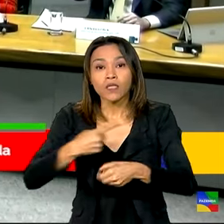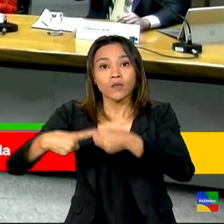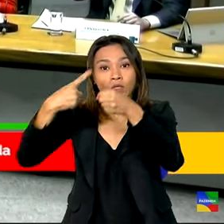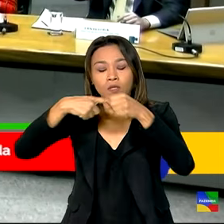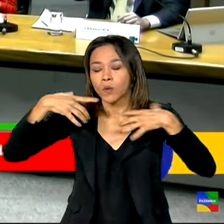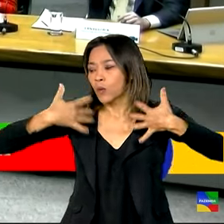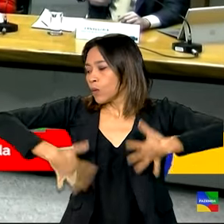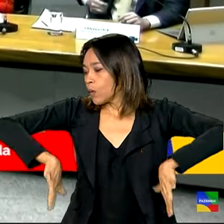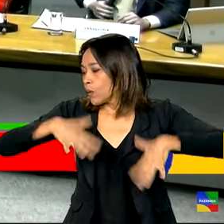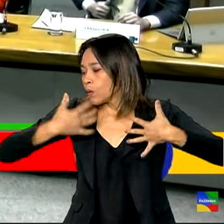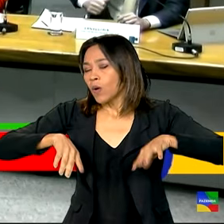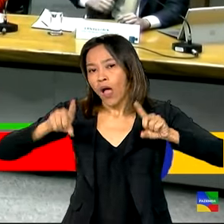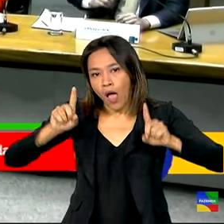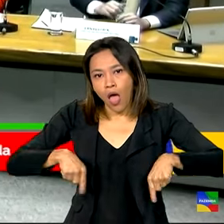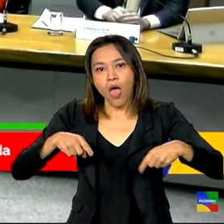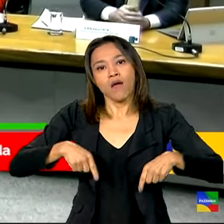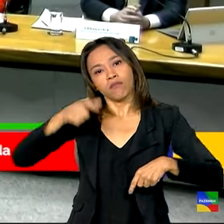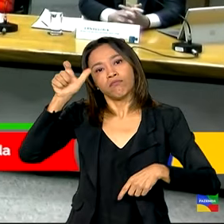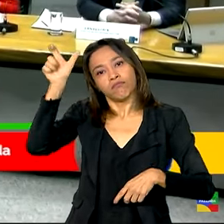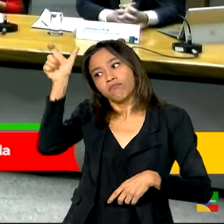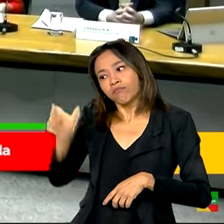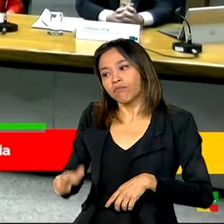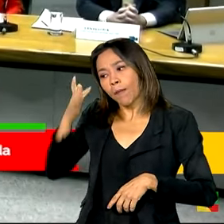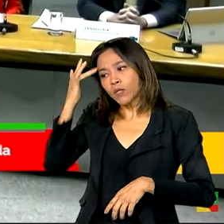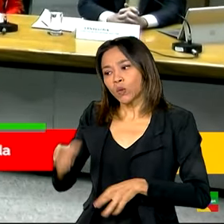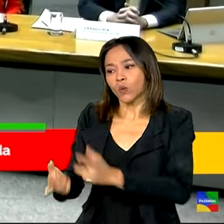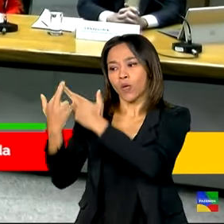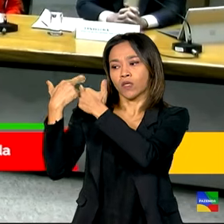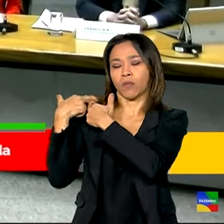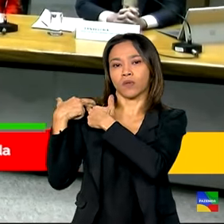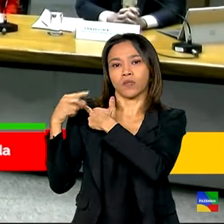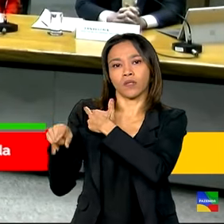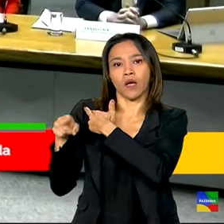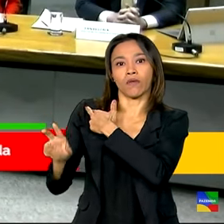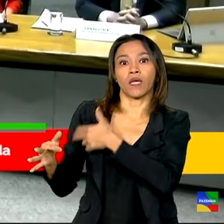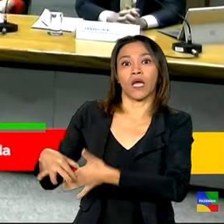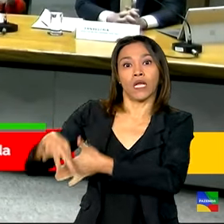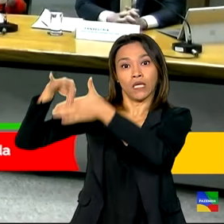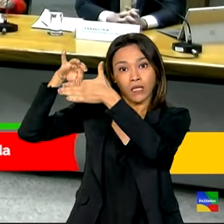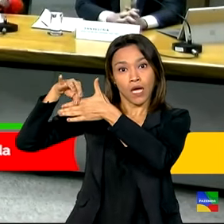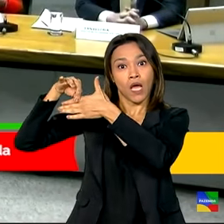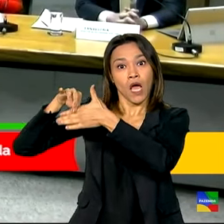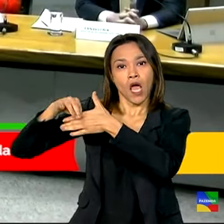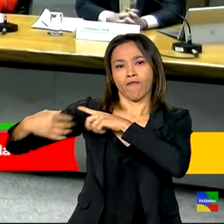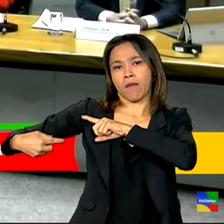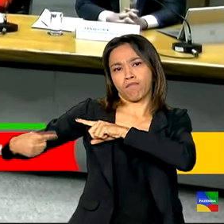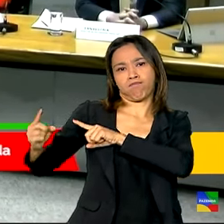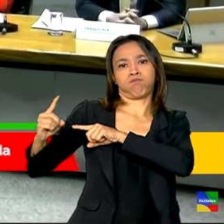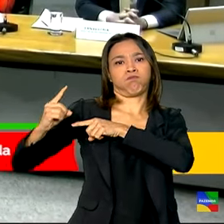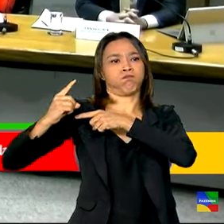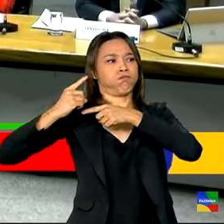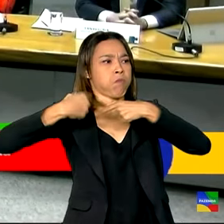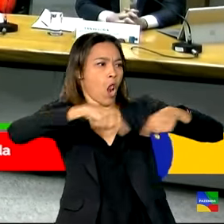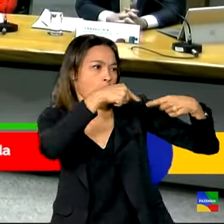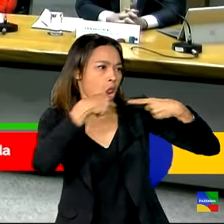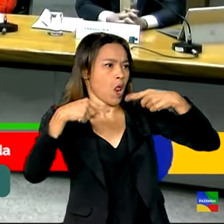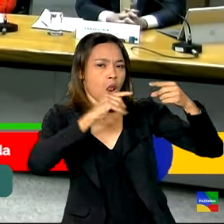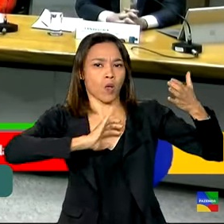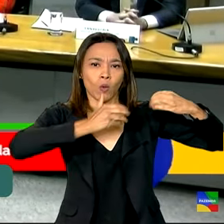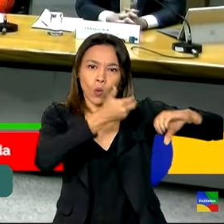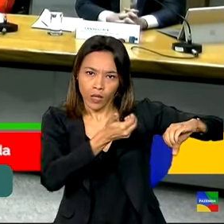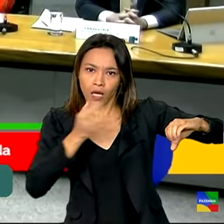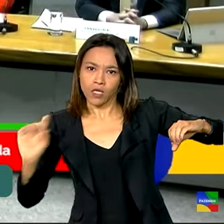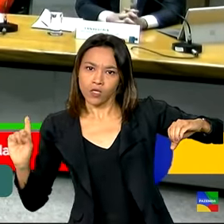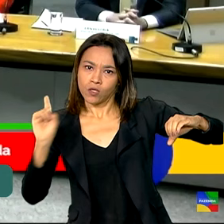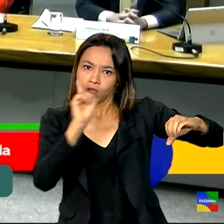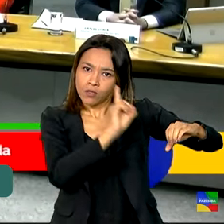parte de um gestor federal responsável, quem vai liderar essa discussão com o Congresso Nacional, trazer consigo